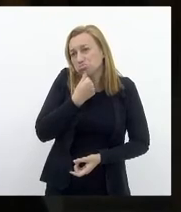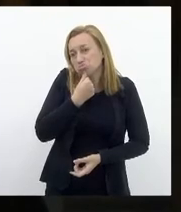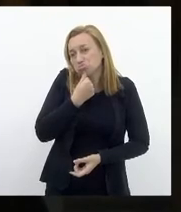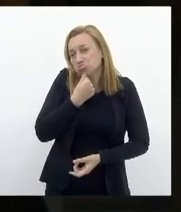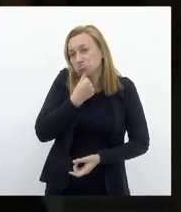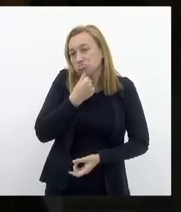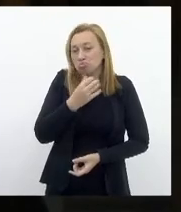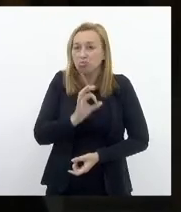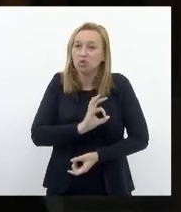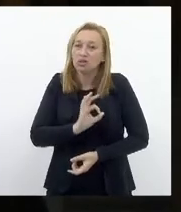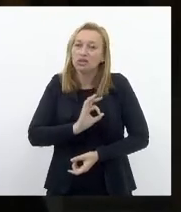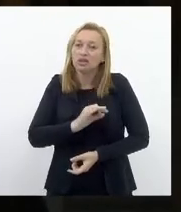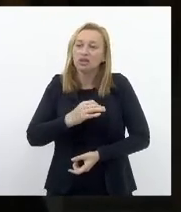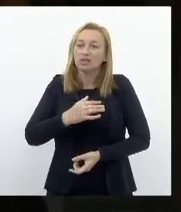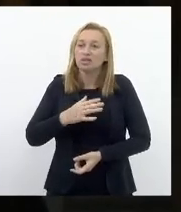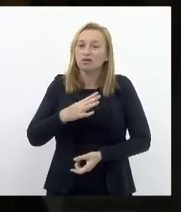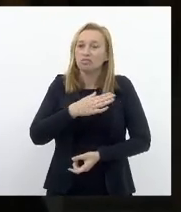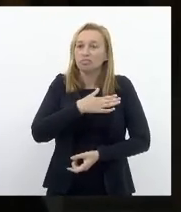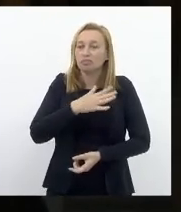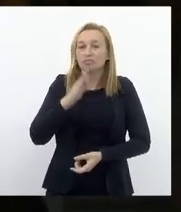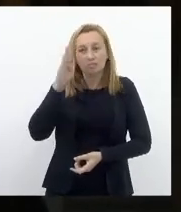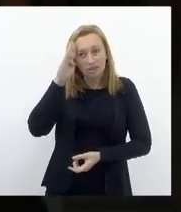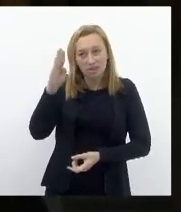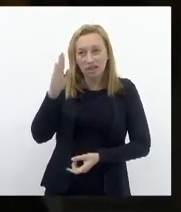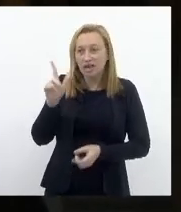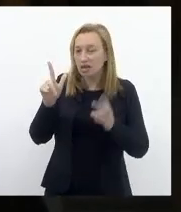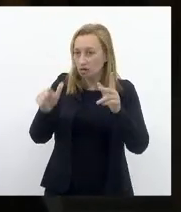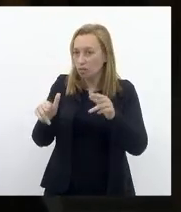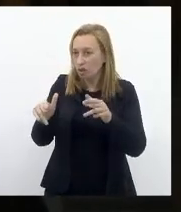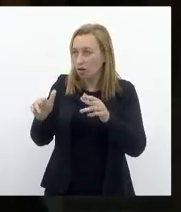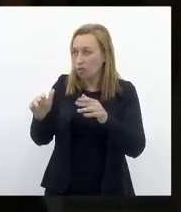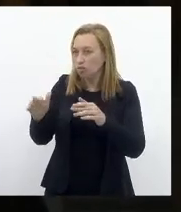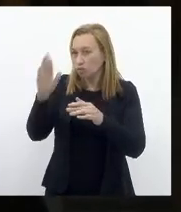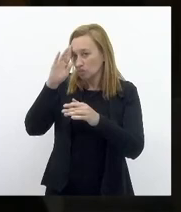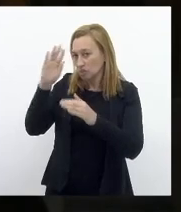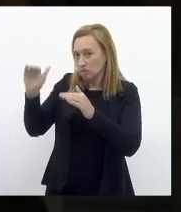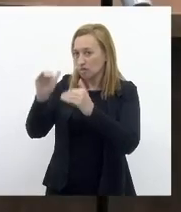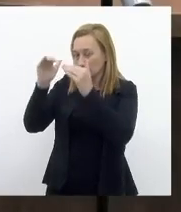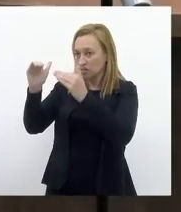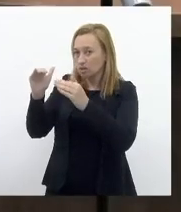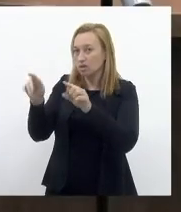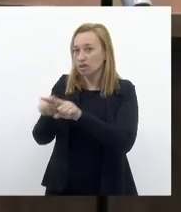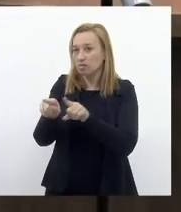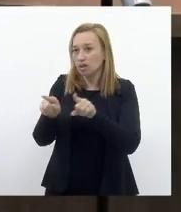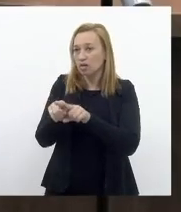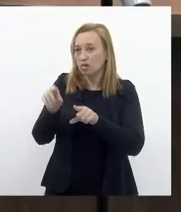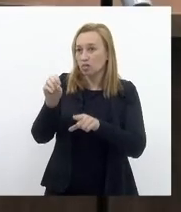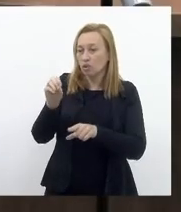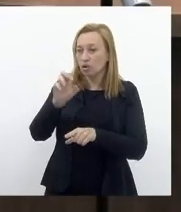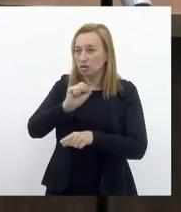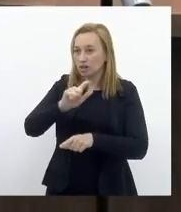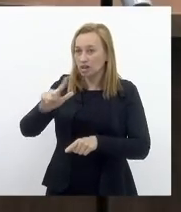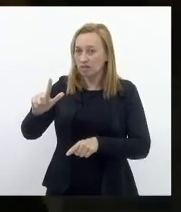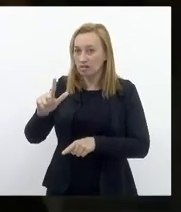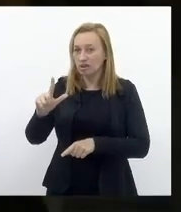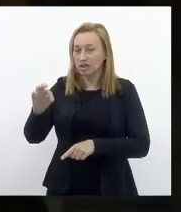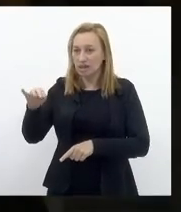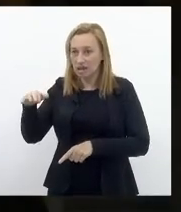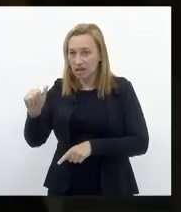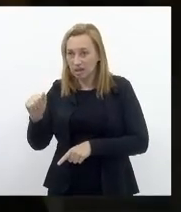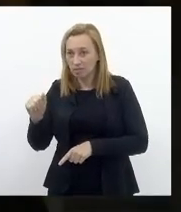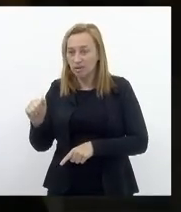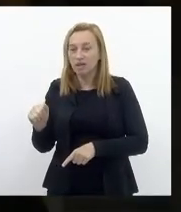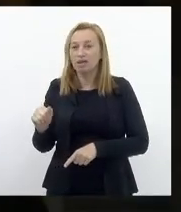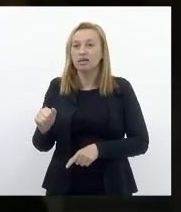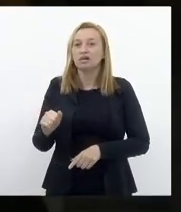Um policial militar Como Vossa Excelência Como Deputado Coronel Salema Mas tenho a convicção Que o mesmo